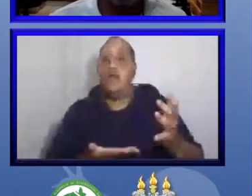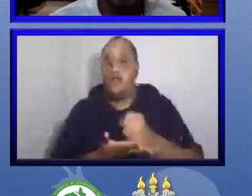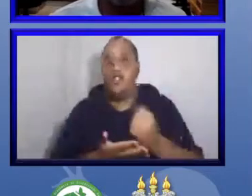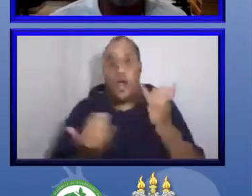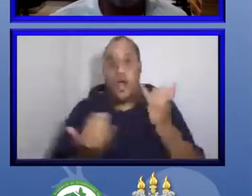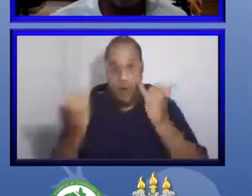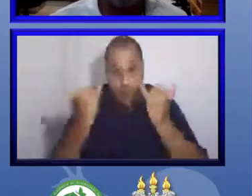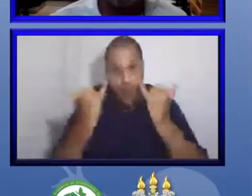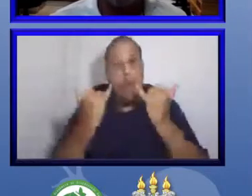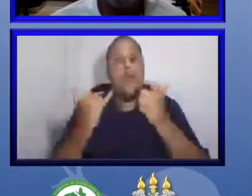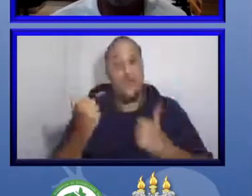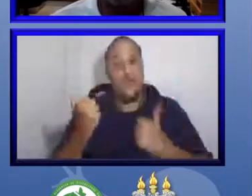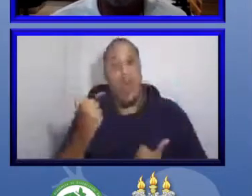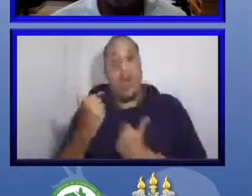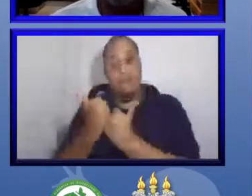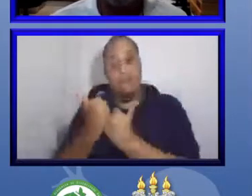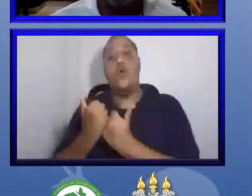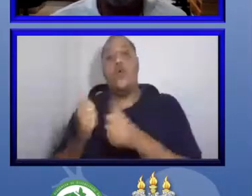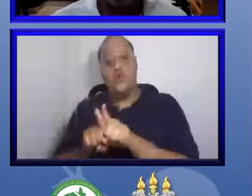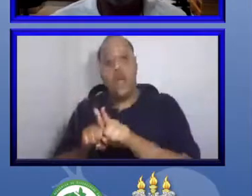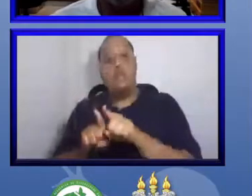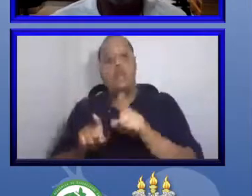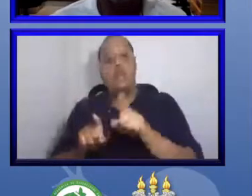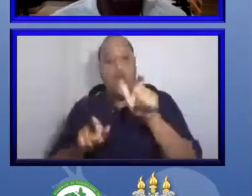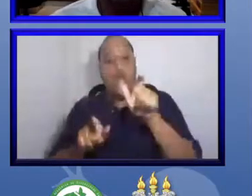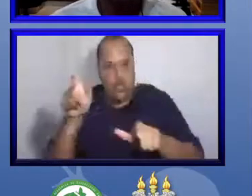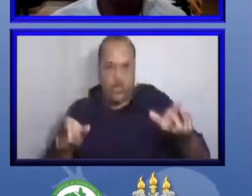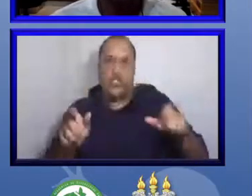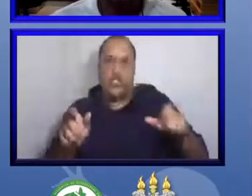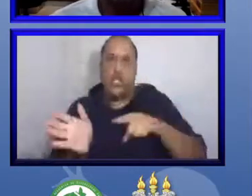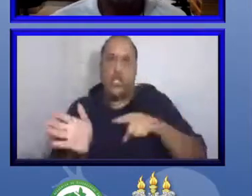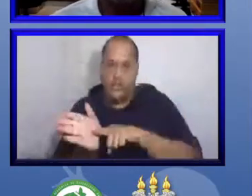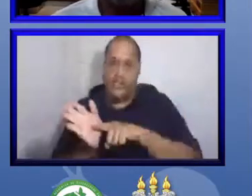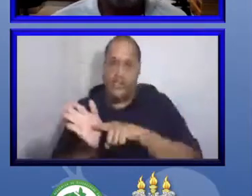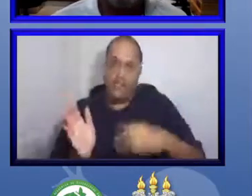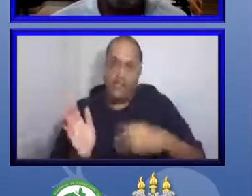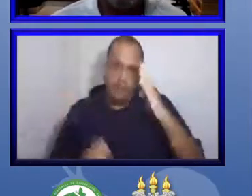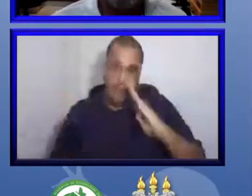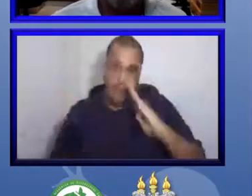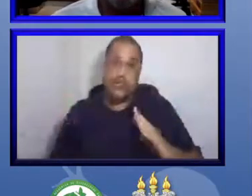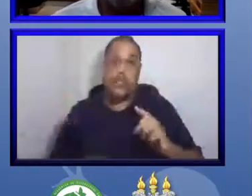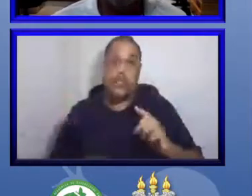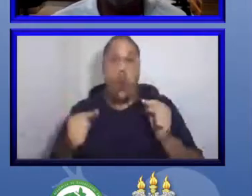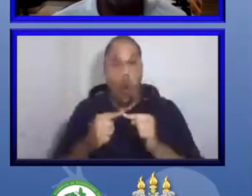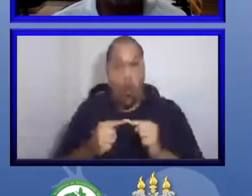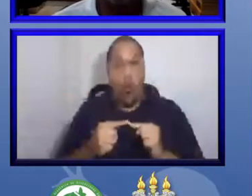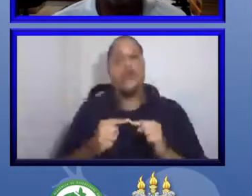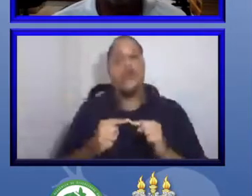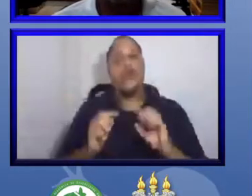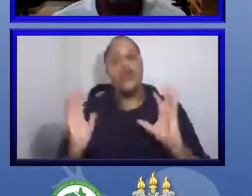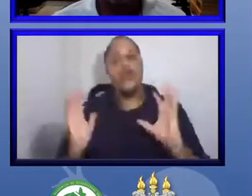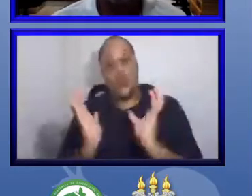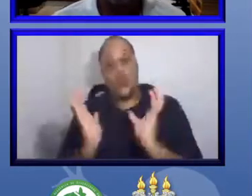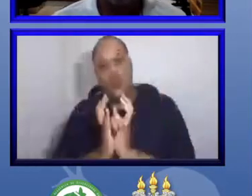subsequentes relacionados àquele grupo taxonômico. Próximo.